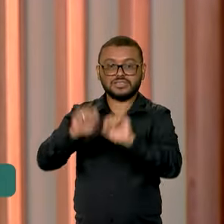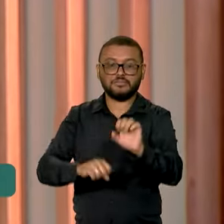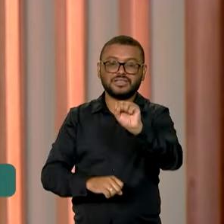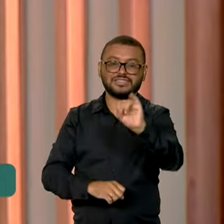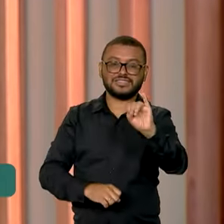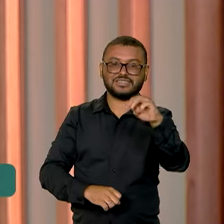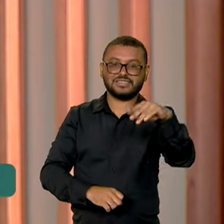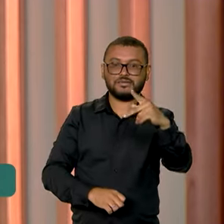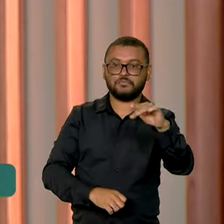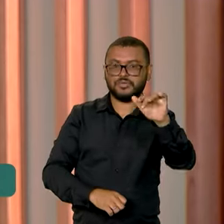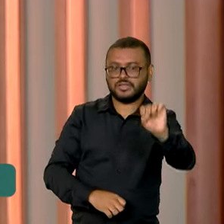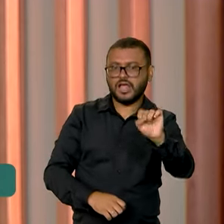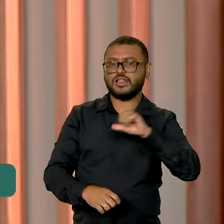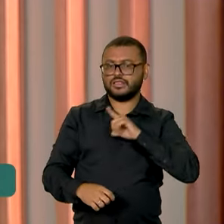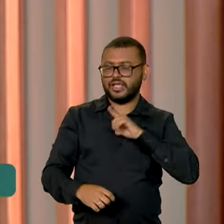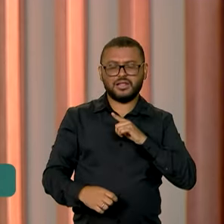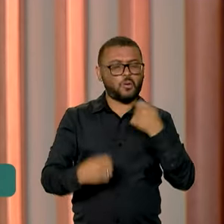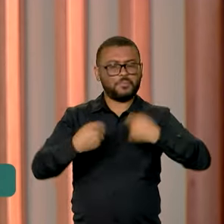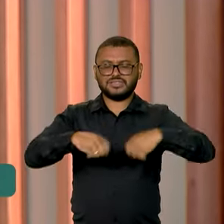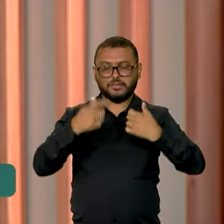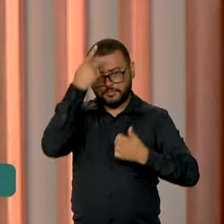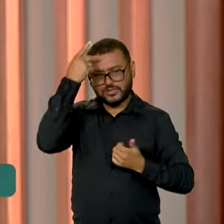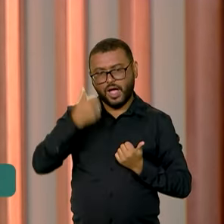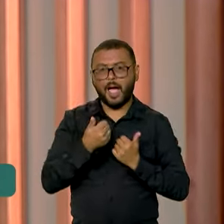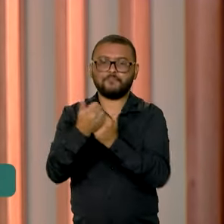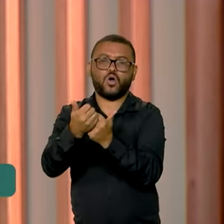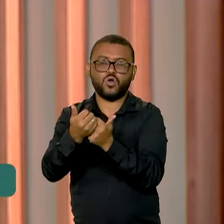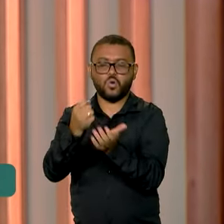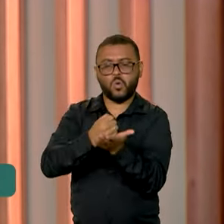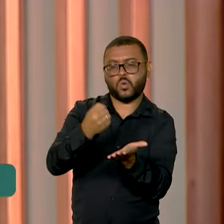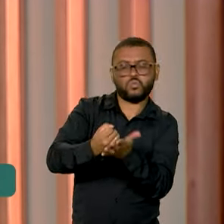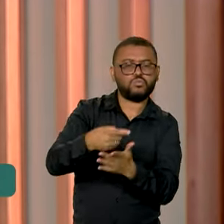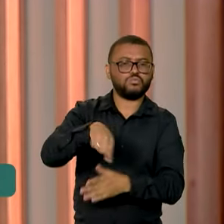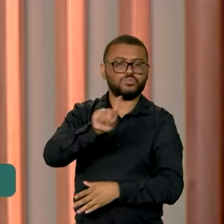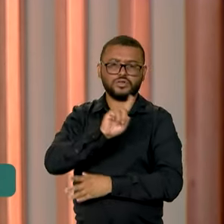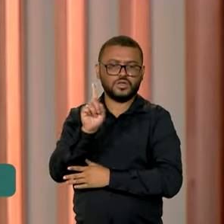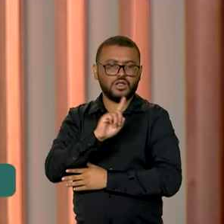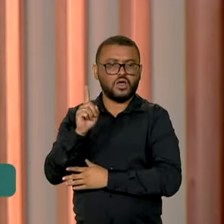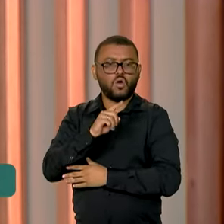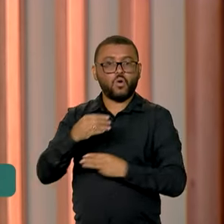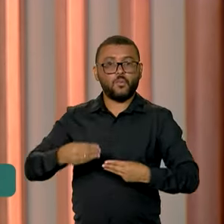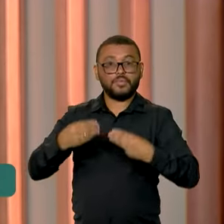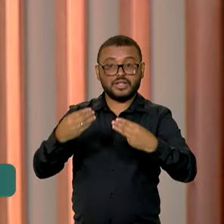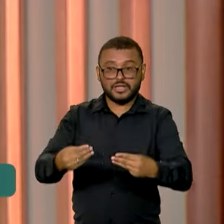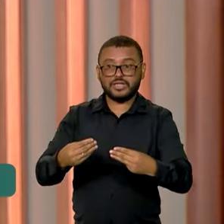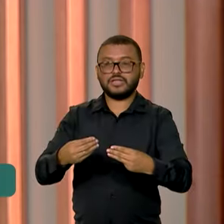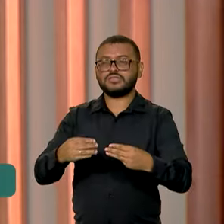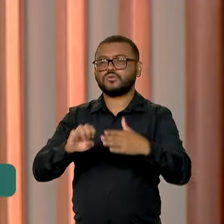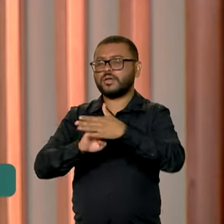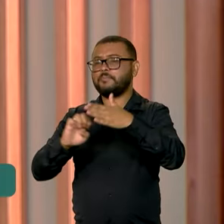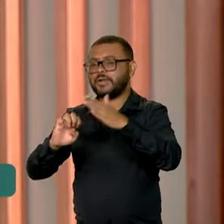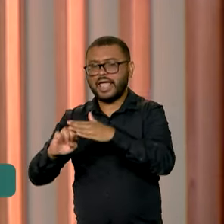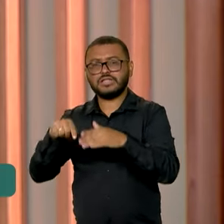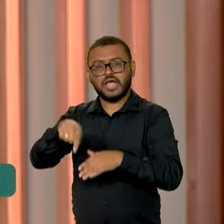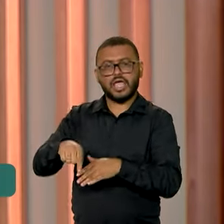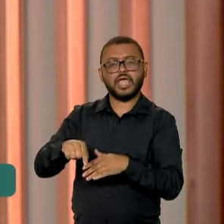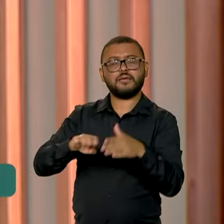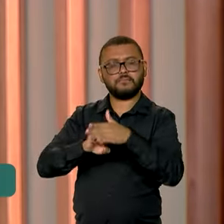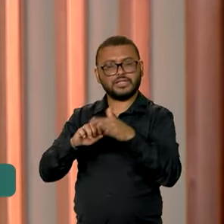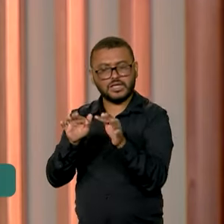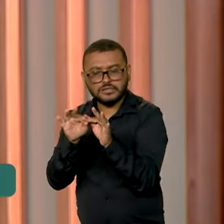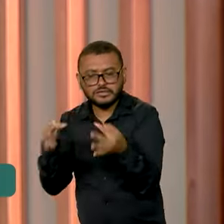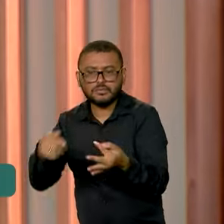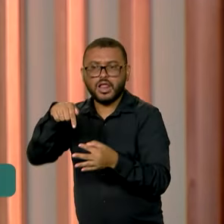as novidades, a dispensa de avalista para o contrato. O ministro do Empreendedorismo e da micro e pequena empresa,